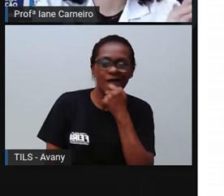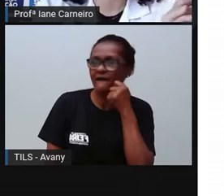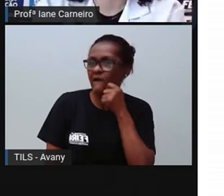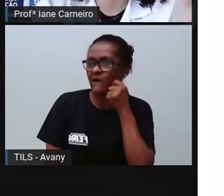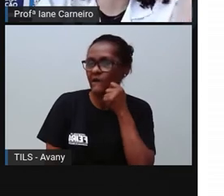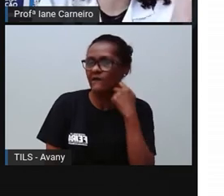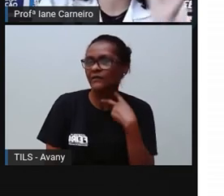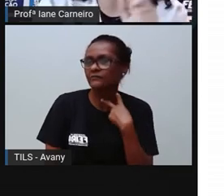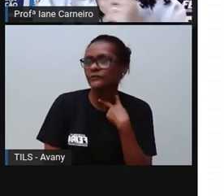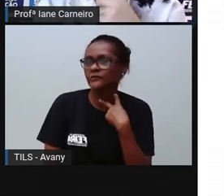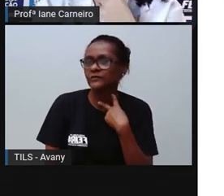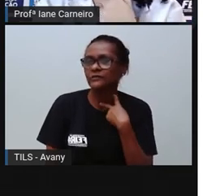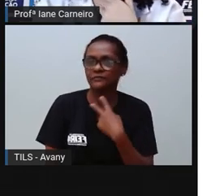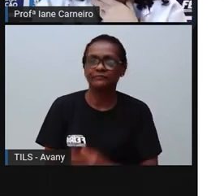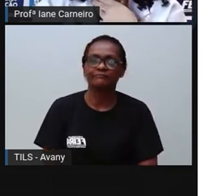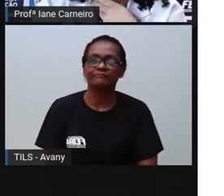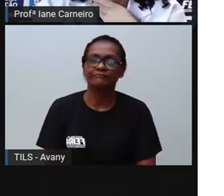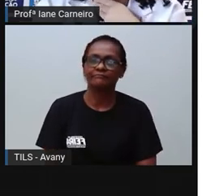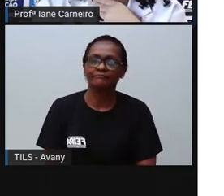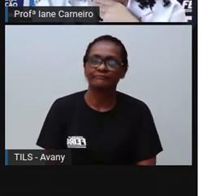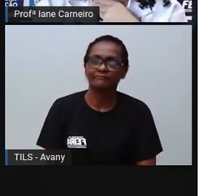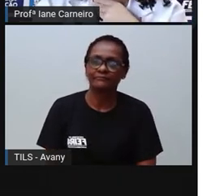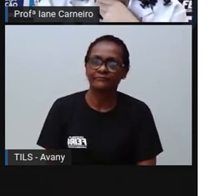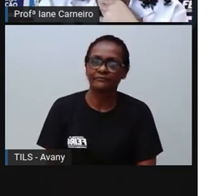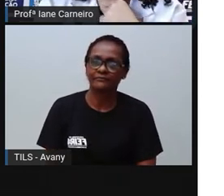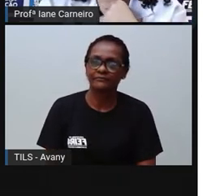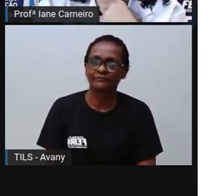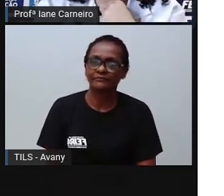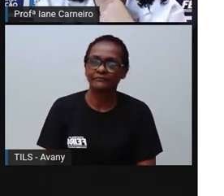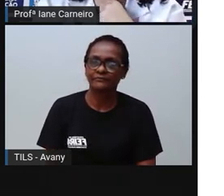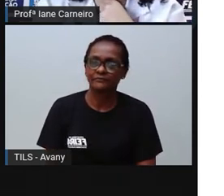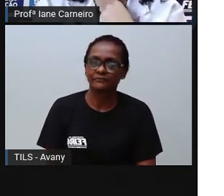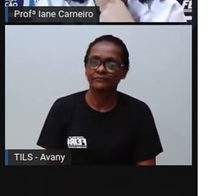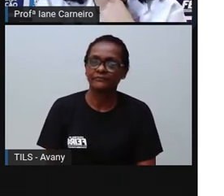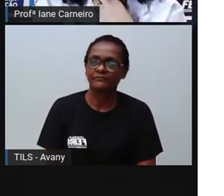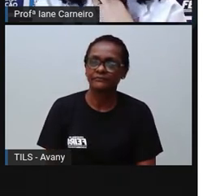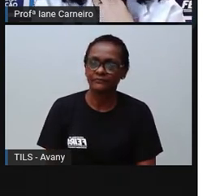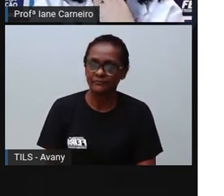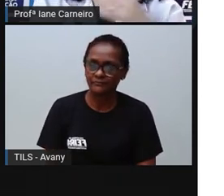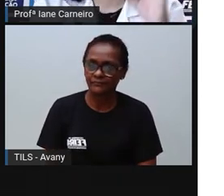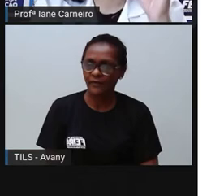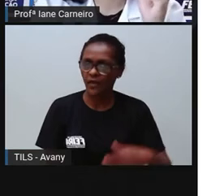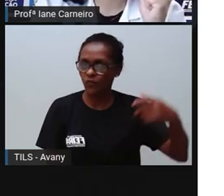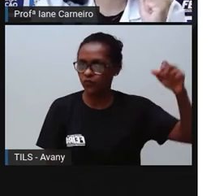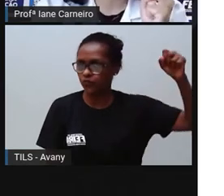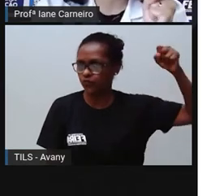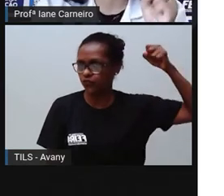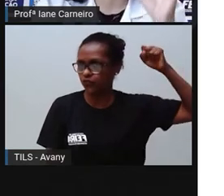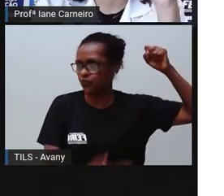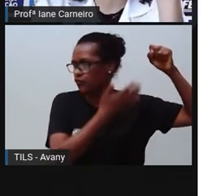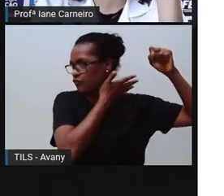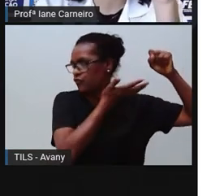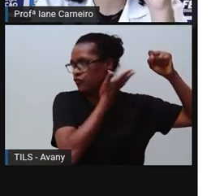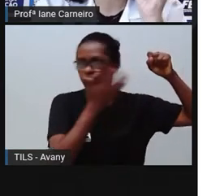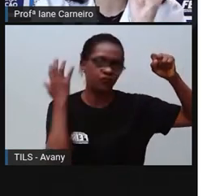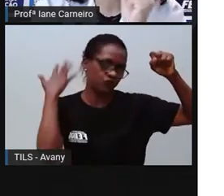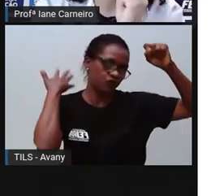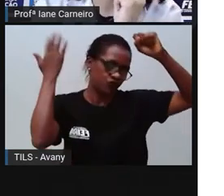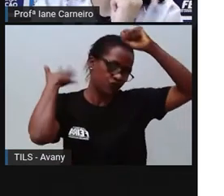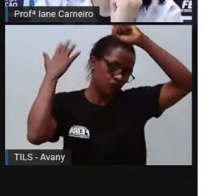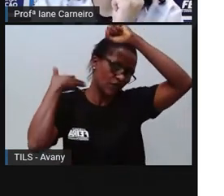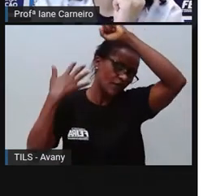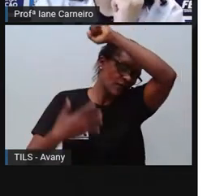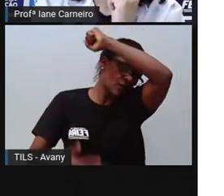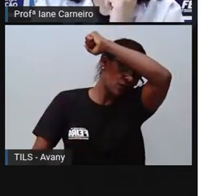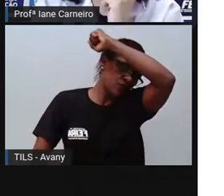vê um desses, você não pode mexer, tá certo? Ele foi feito apenas para os adultos manusearem, apenas para os adultos